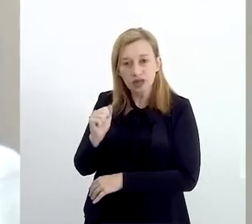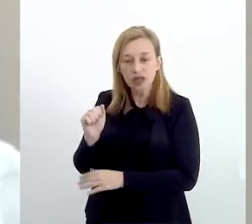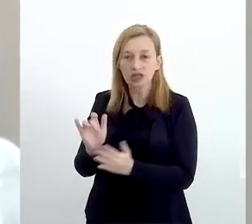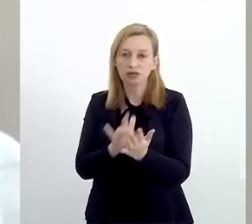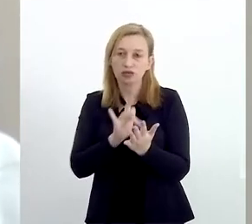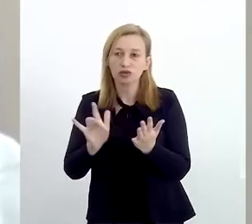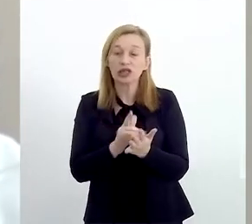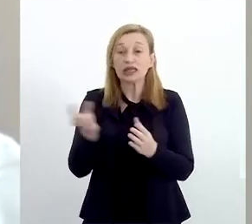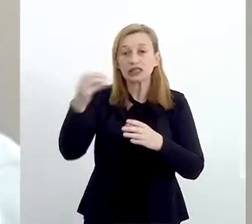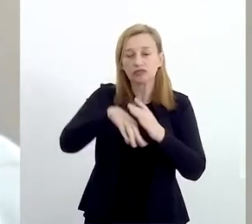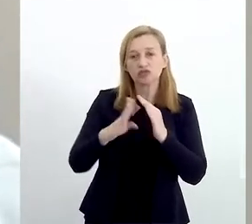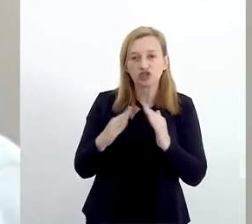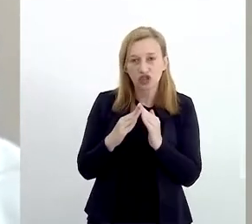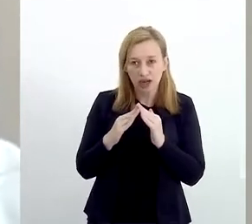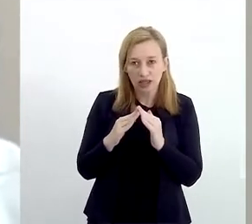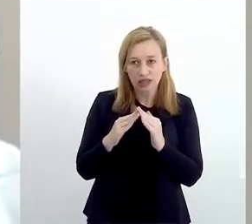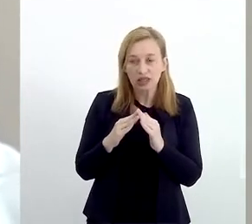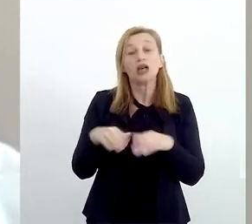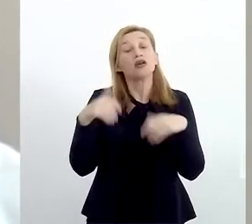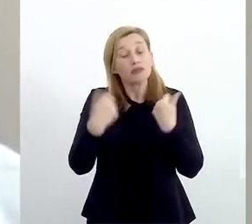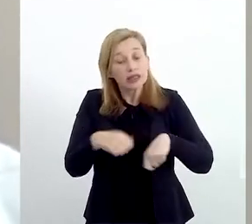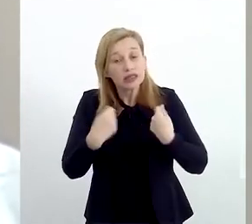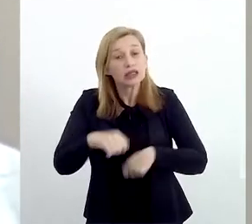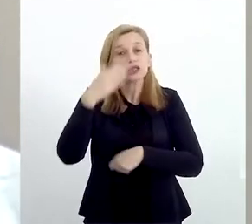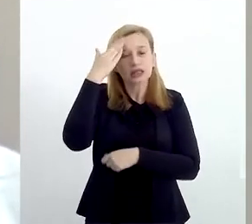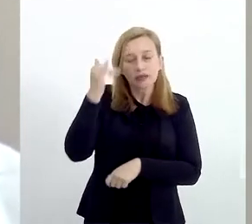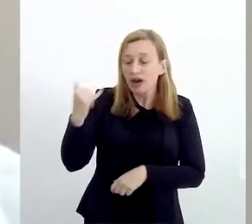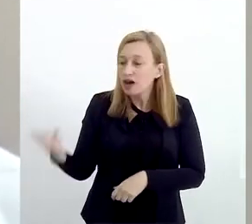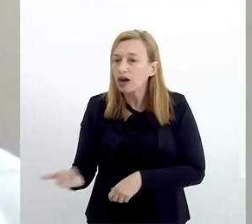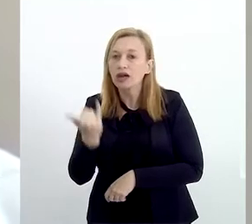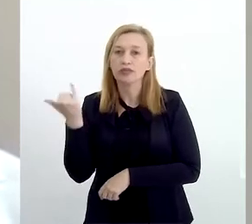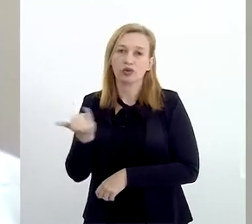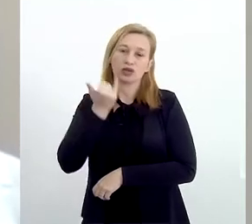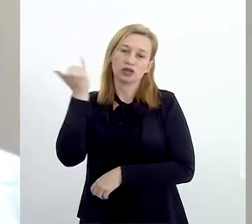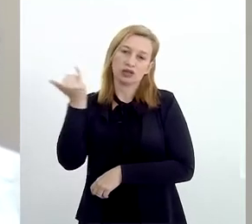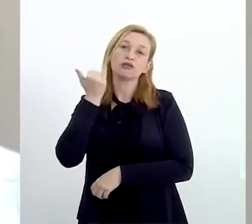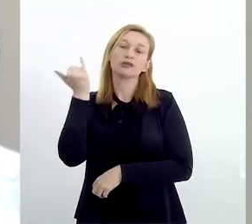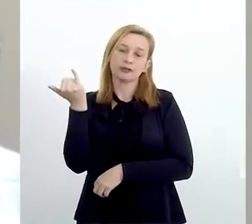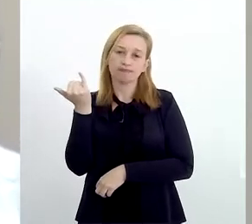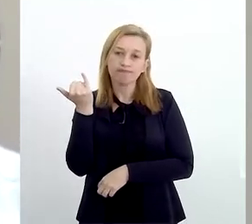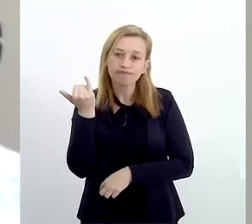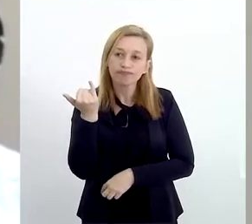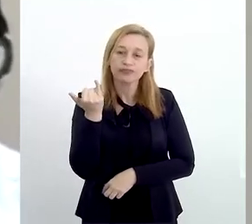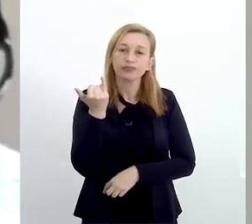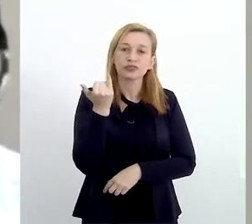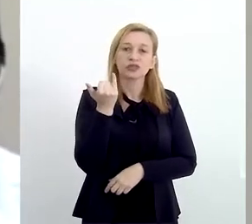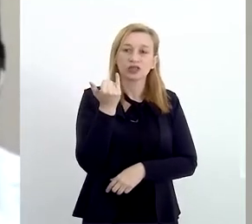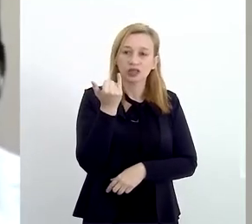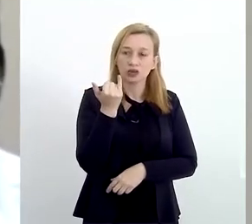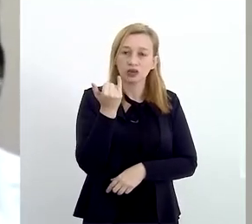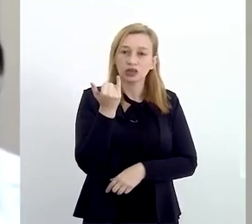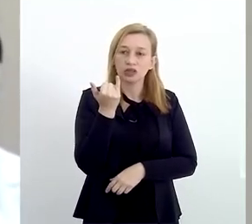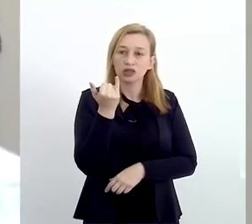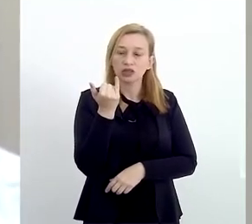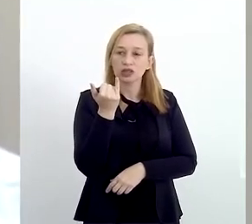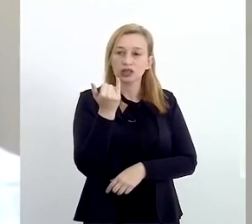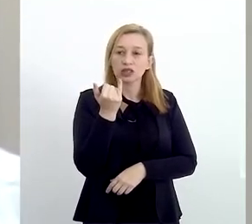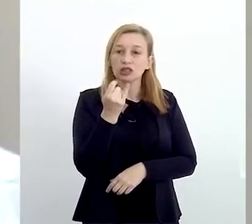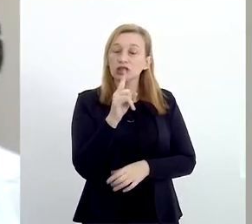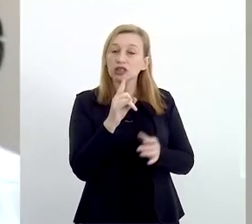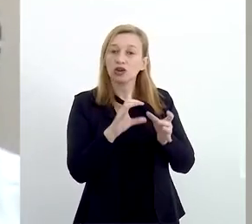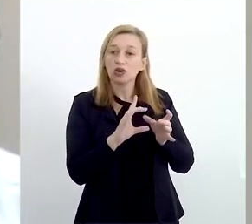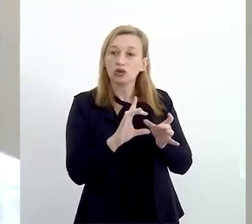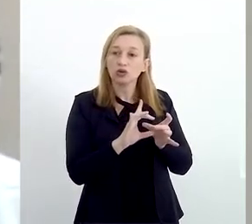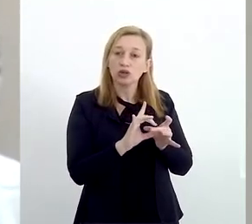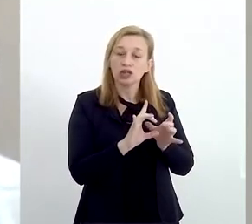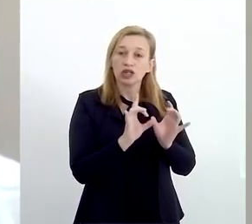em suas casas. Ele tem que saber a importância de dar essa destinação, de não se